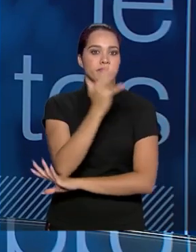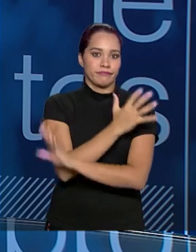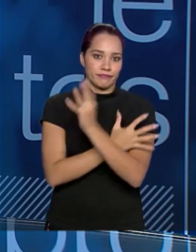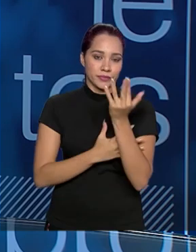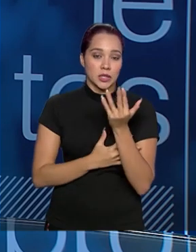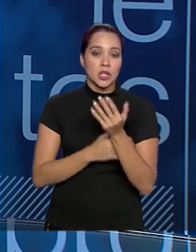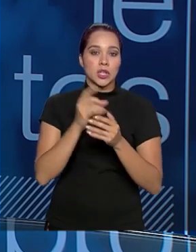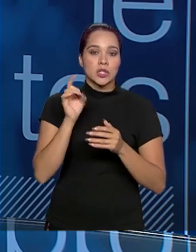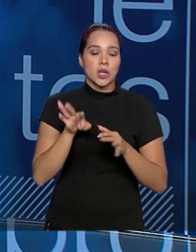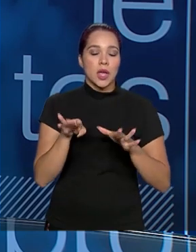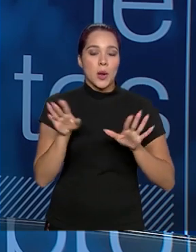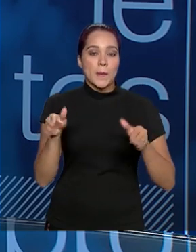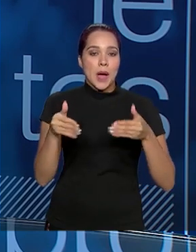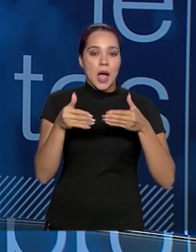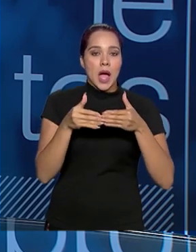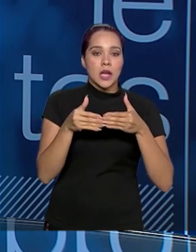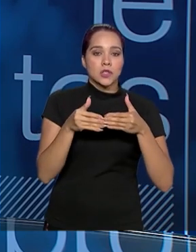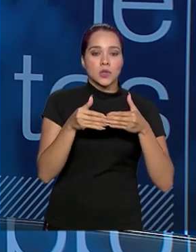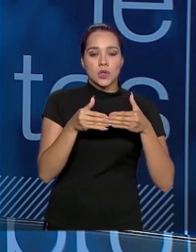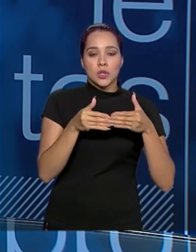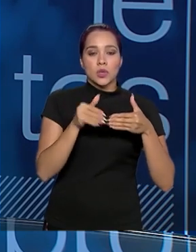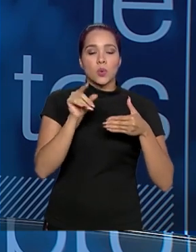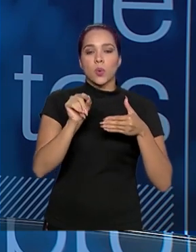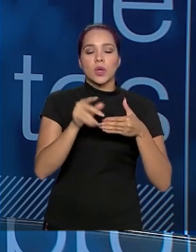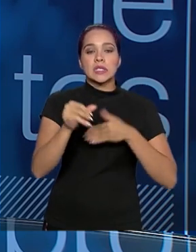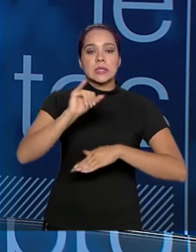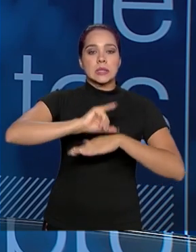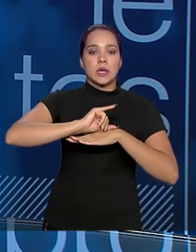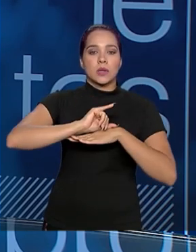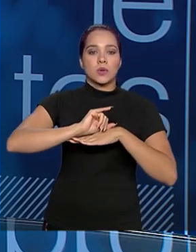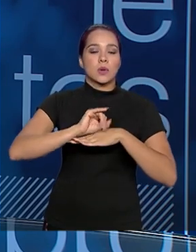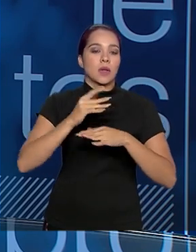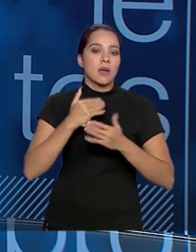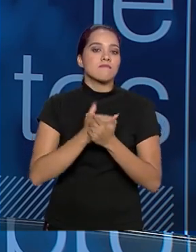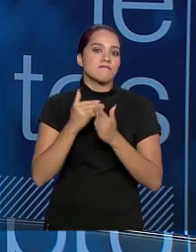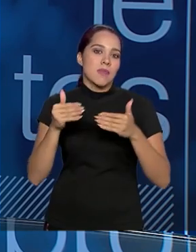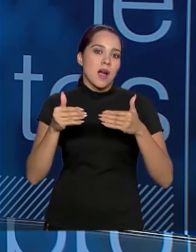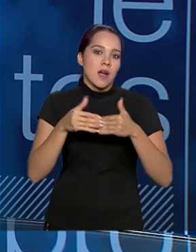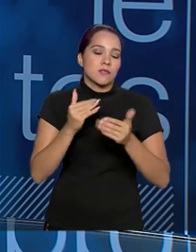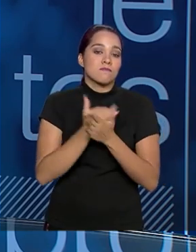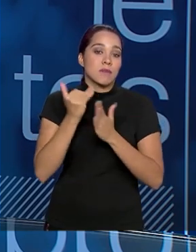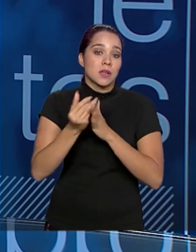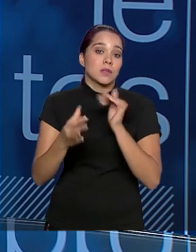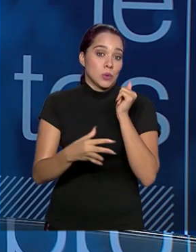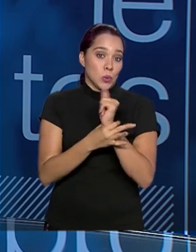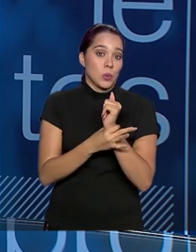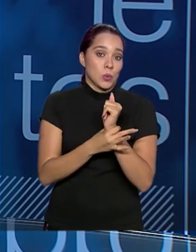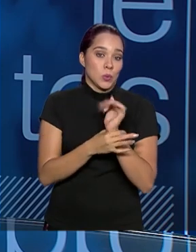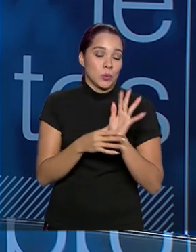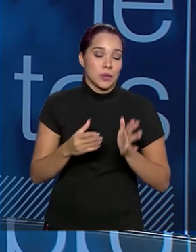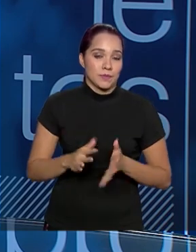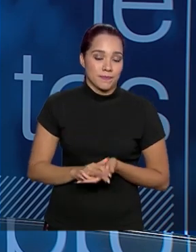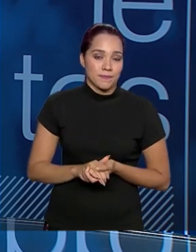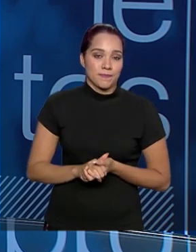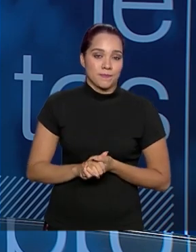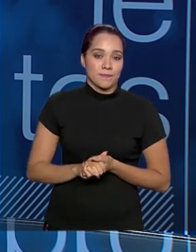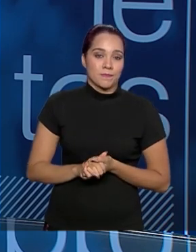barragem de linha de centro, que seria uma barragem mais segura do que a montante. Então, assim,